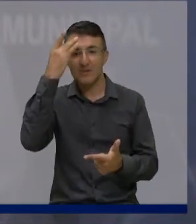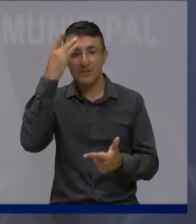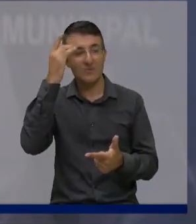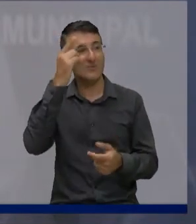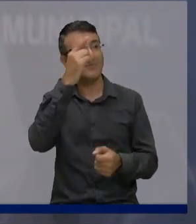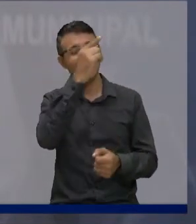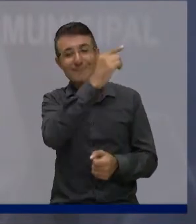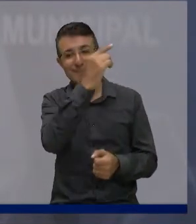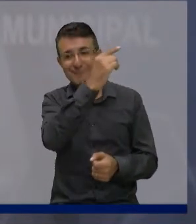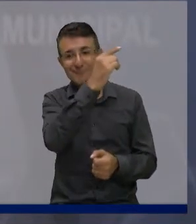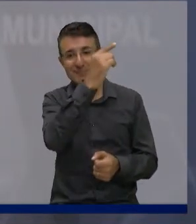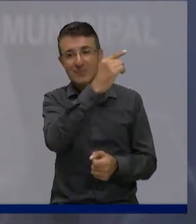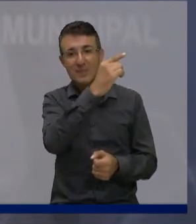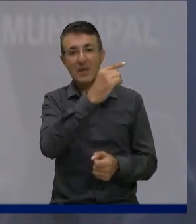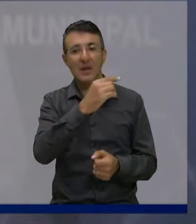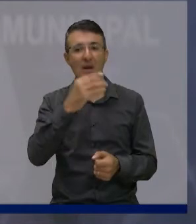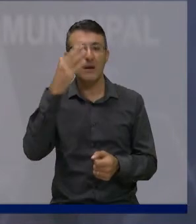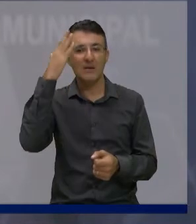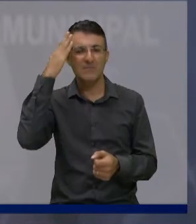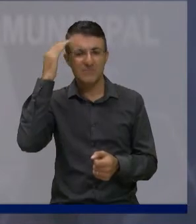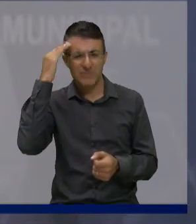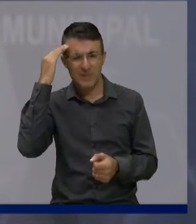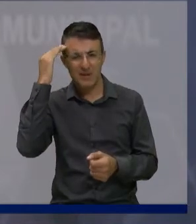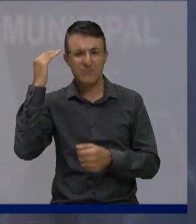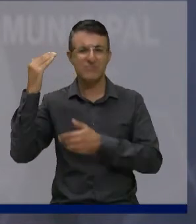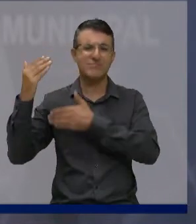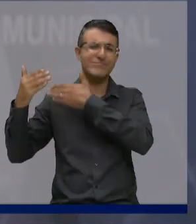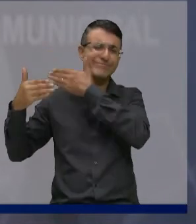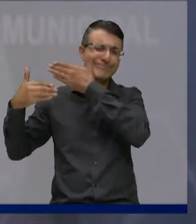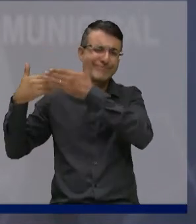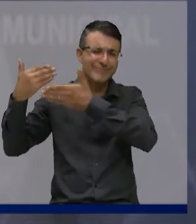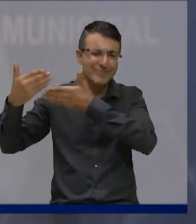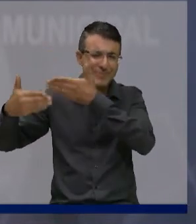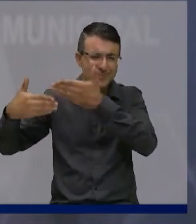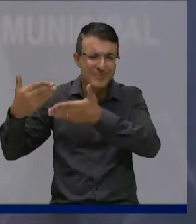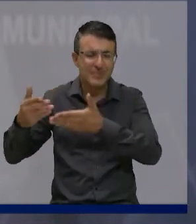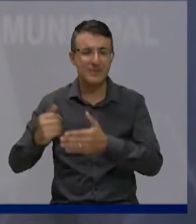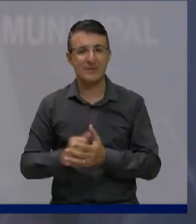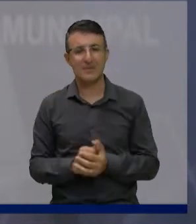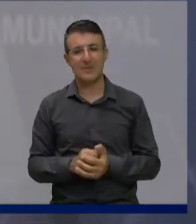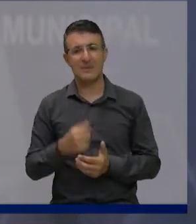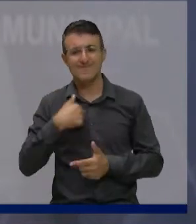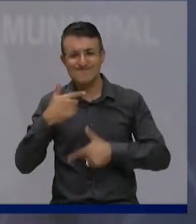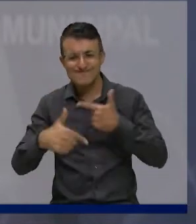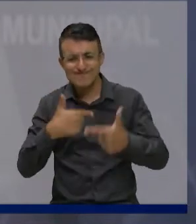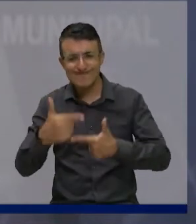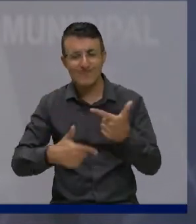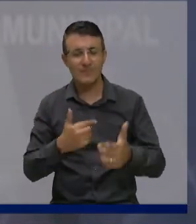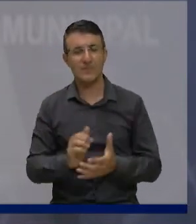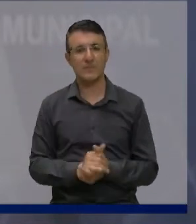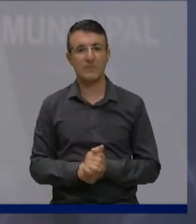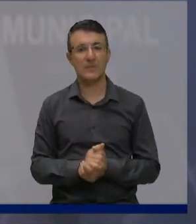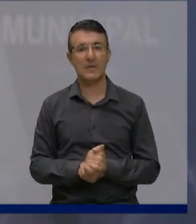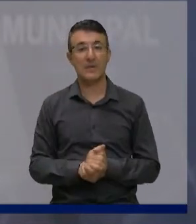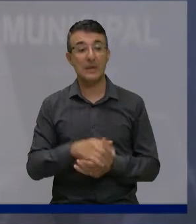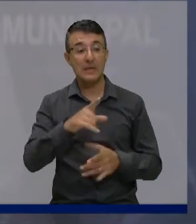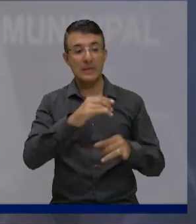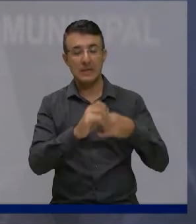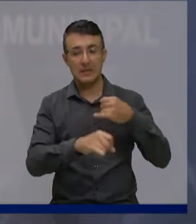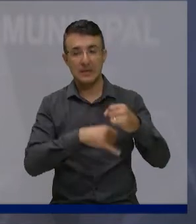uma luta de vários anos cobrando essa obra. Então lá na plataforma pelo bem de São José